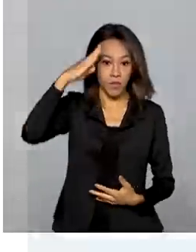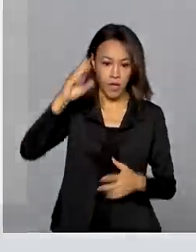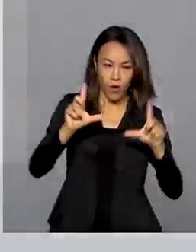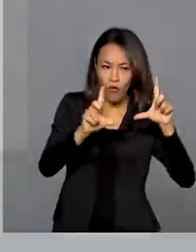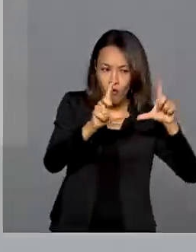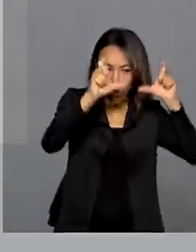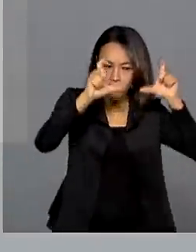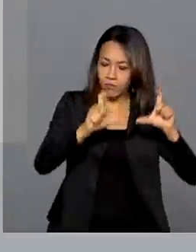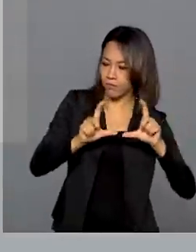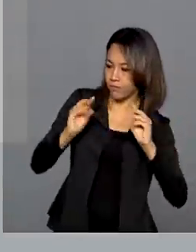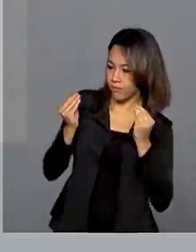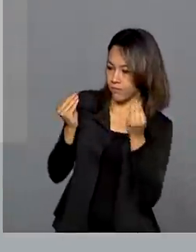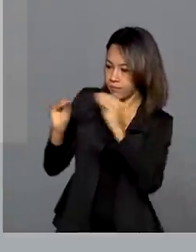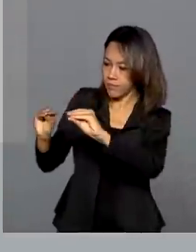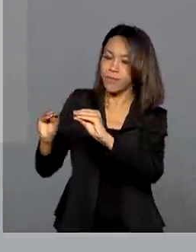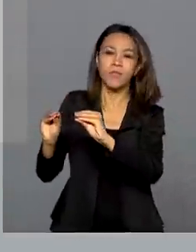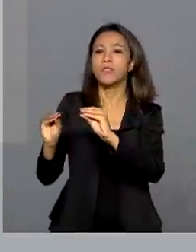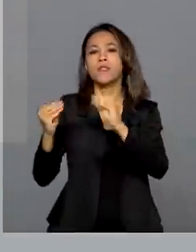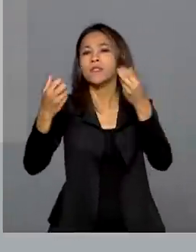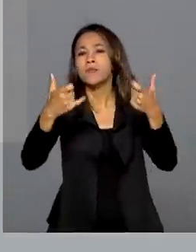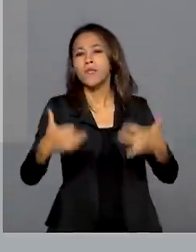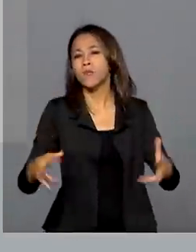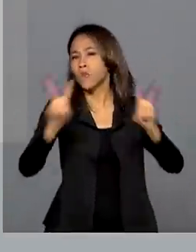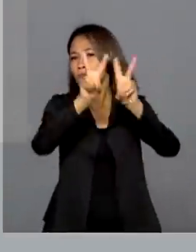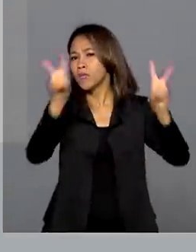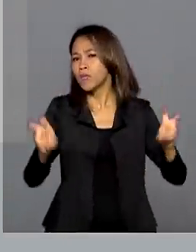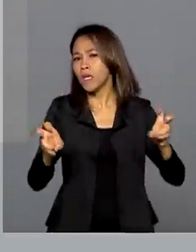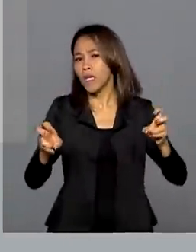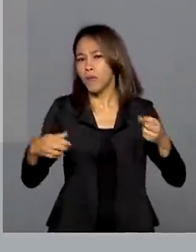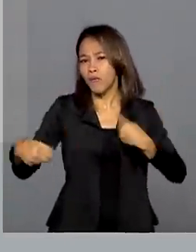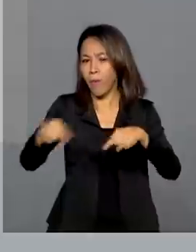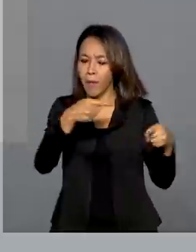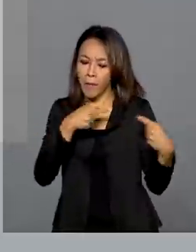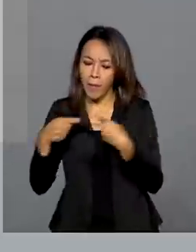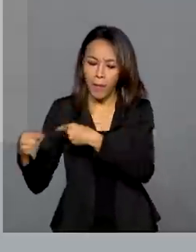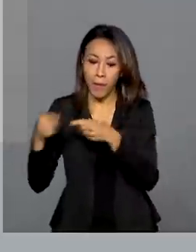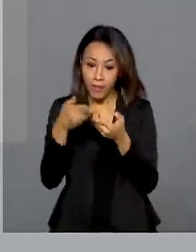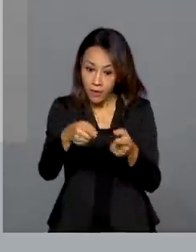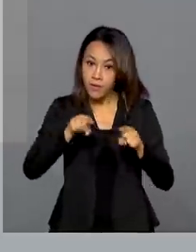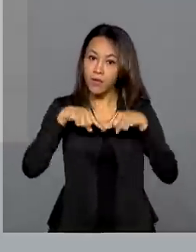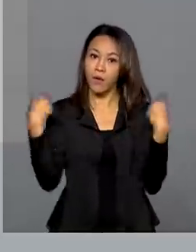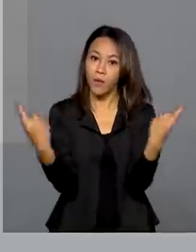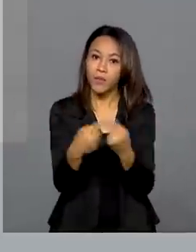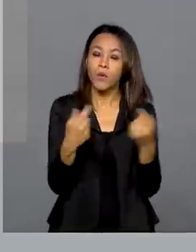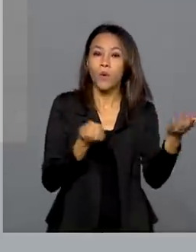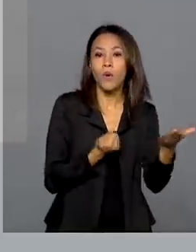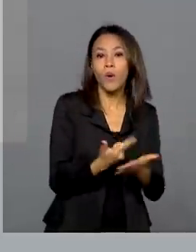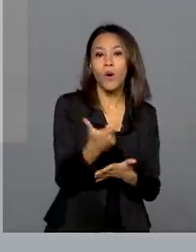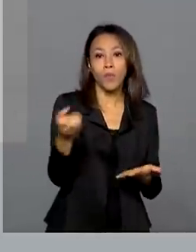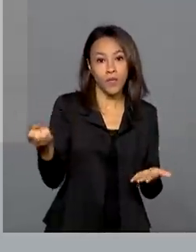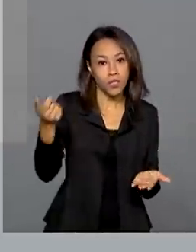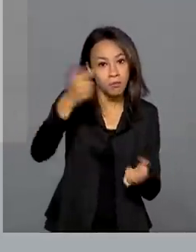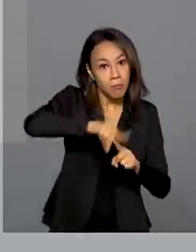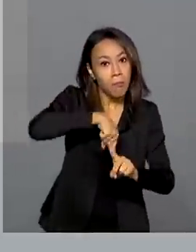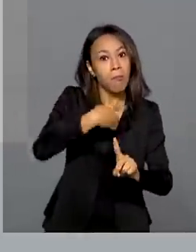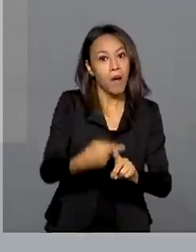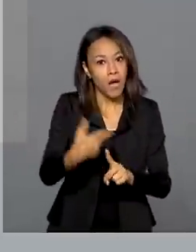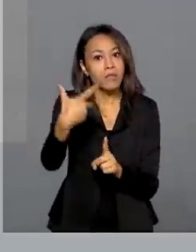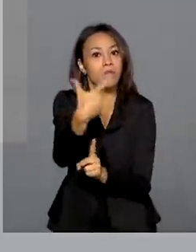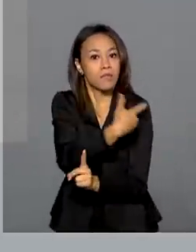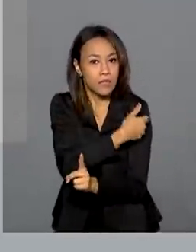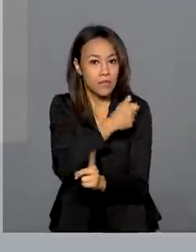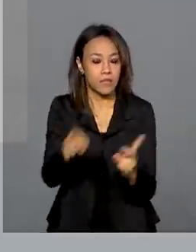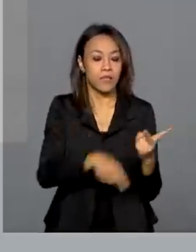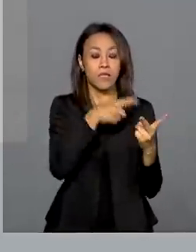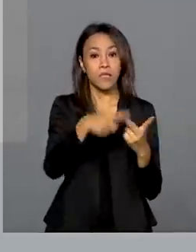após a reunião e falou sobre os assuntos debatidos nesse encontro, entre eles a compra de novas doses de vacinas, a possível